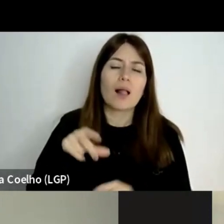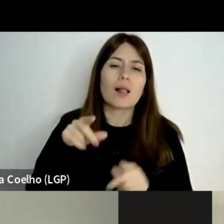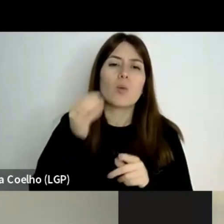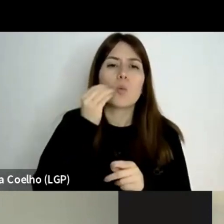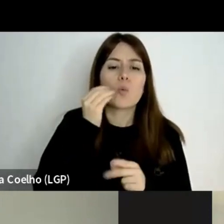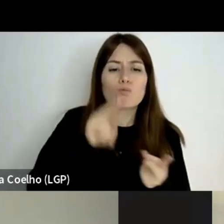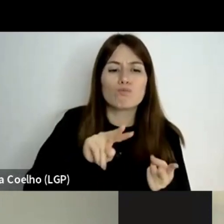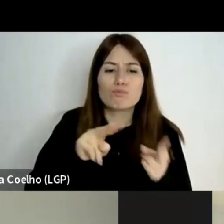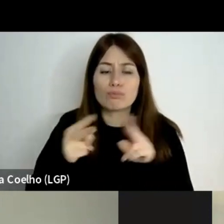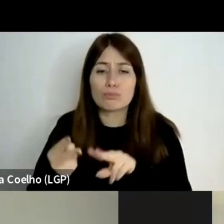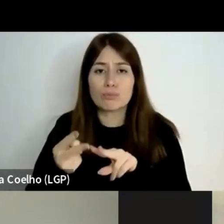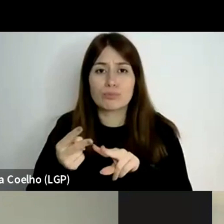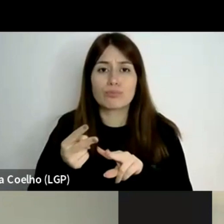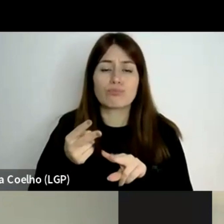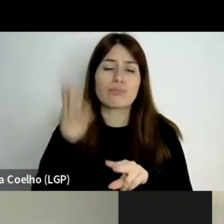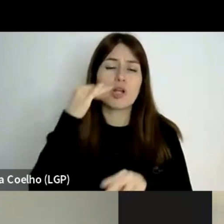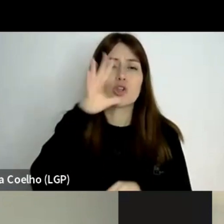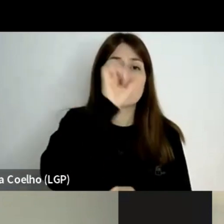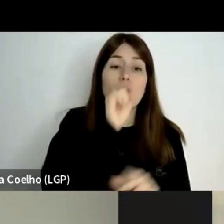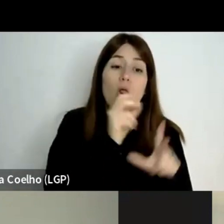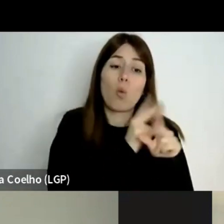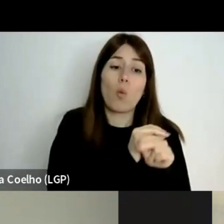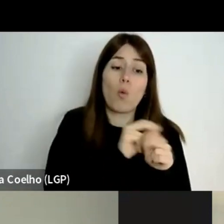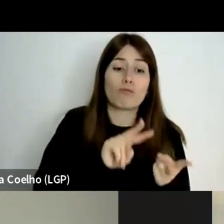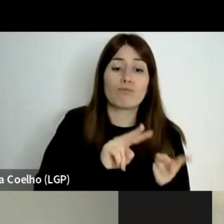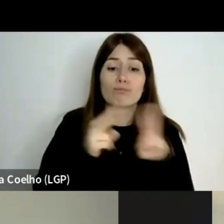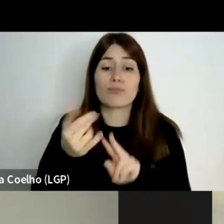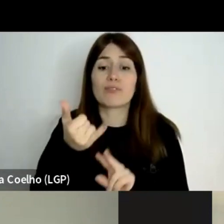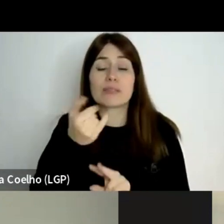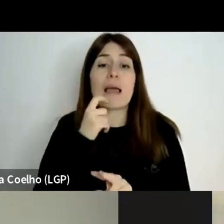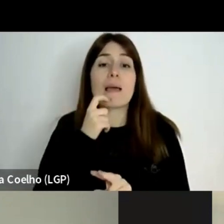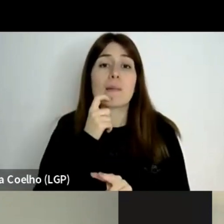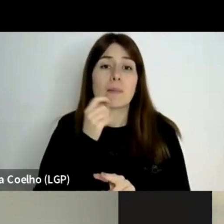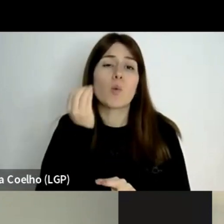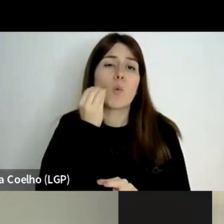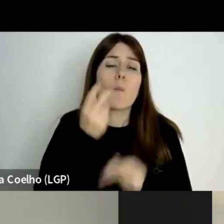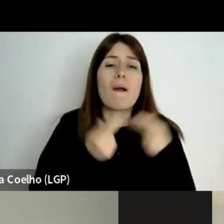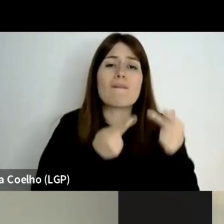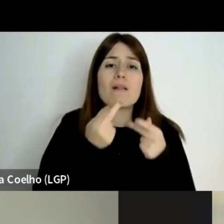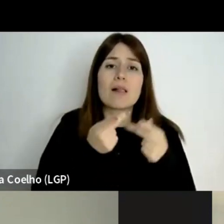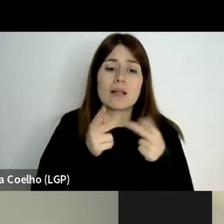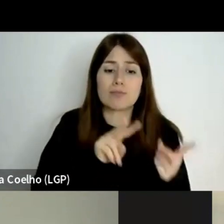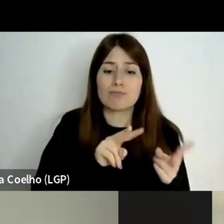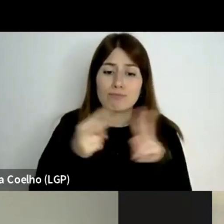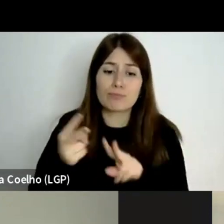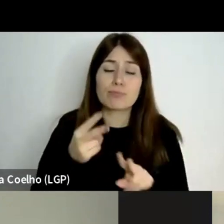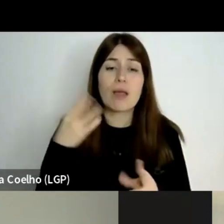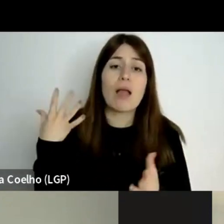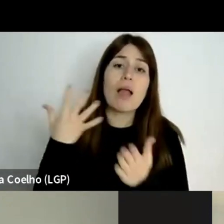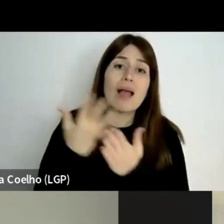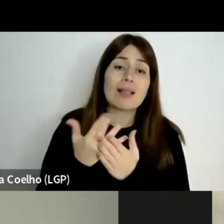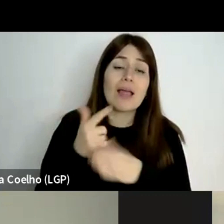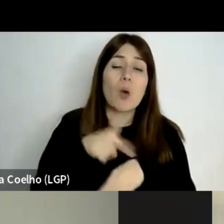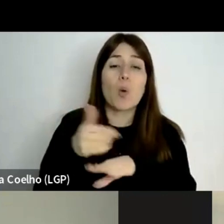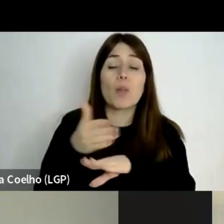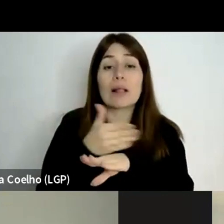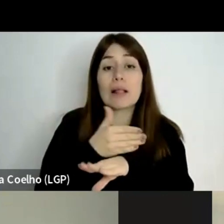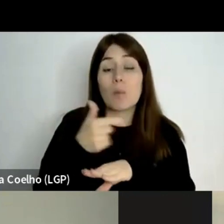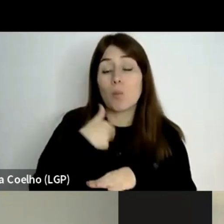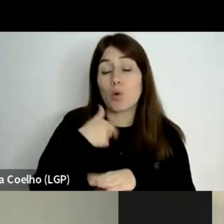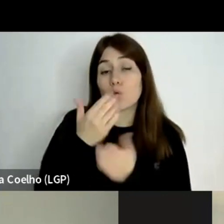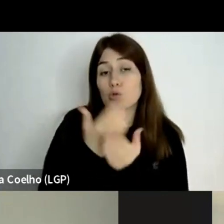do Estado Novo para 25 de Abril, até ao período histórico que eu estudei, que foi o período